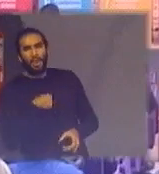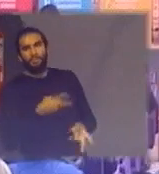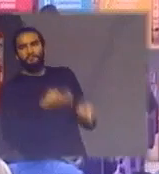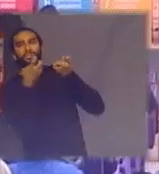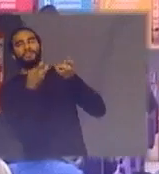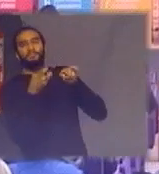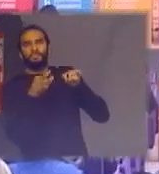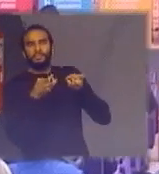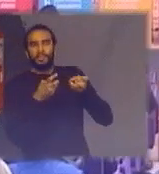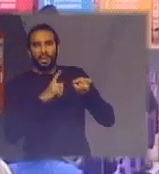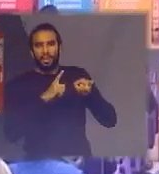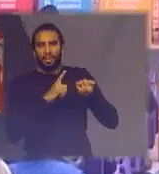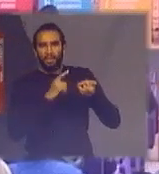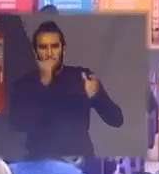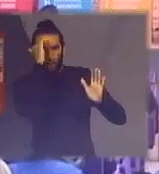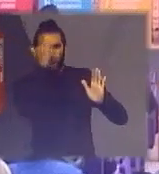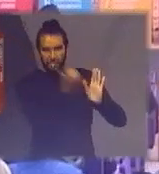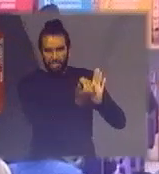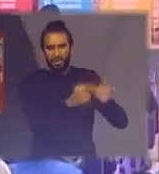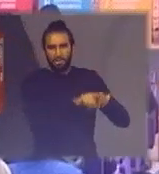atendendo a lei ainda não